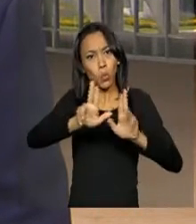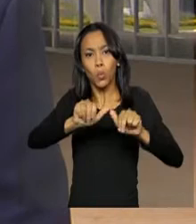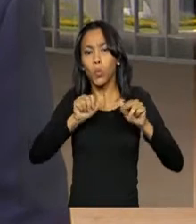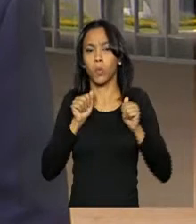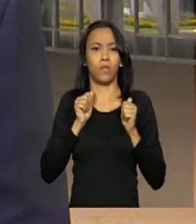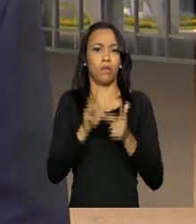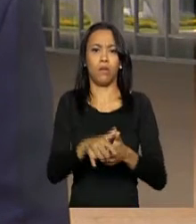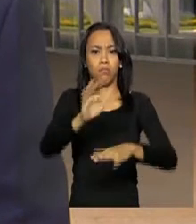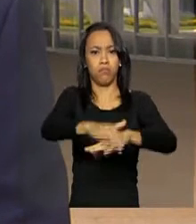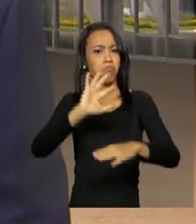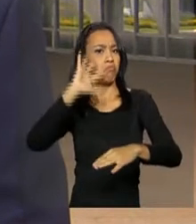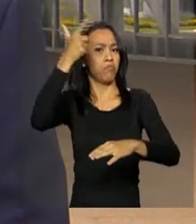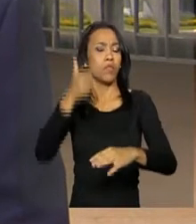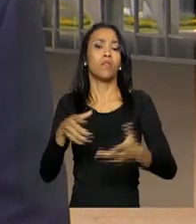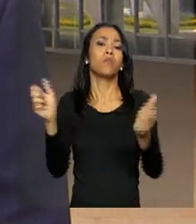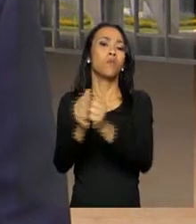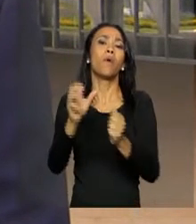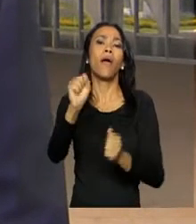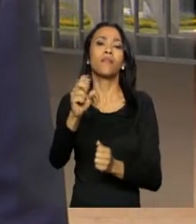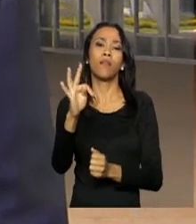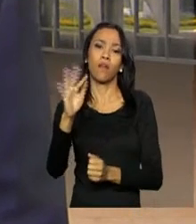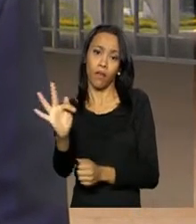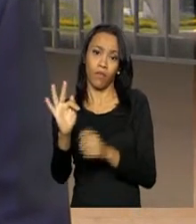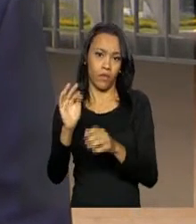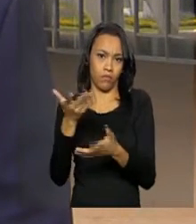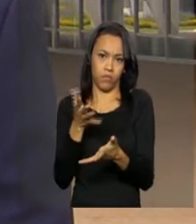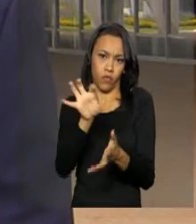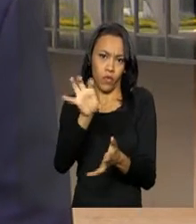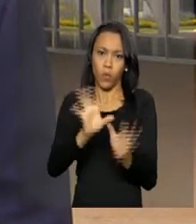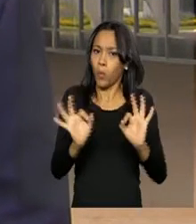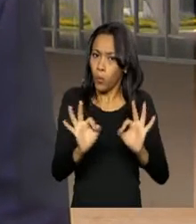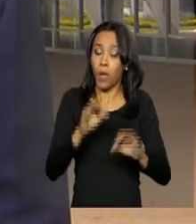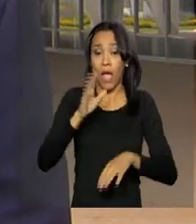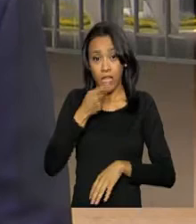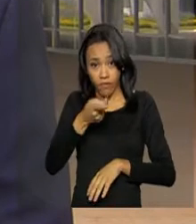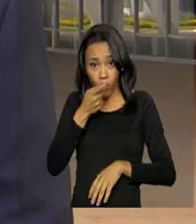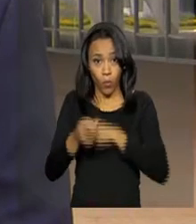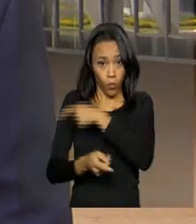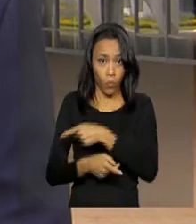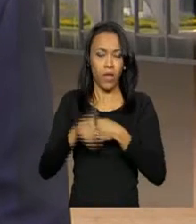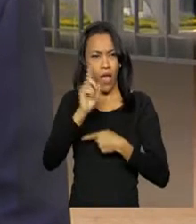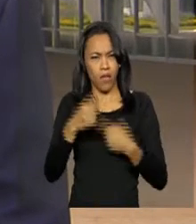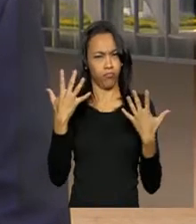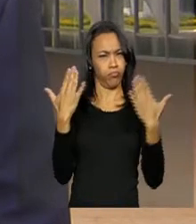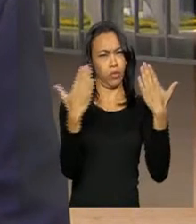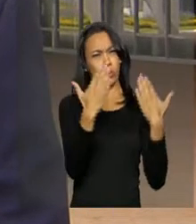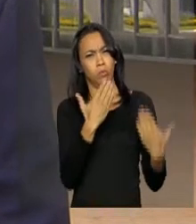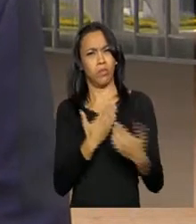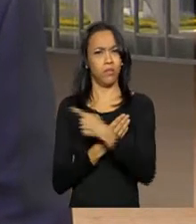interferiu em decisões do Poder Judiciário. As afirmações do senhor Delcídio do Amaral pretendem lançar uma suspeita